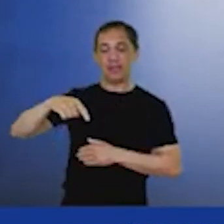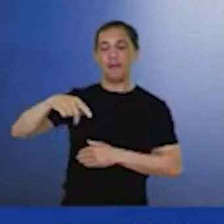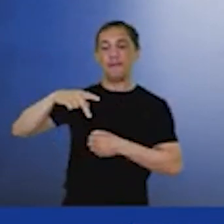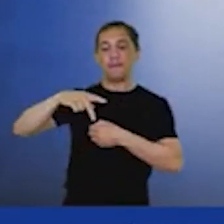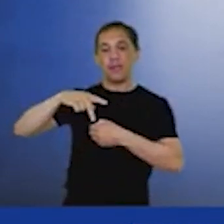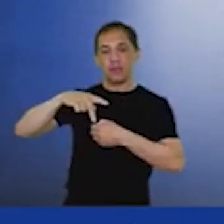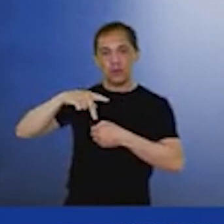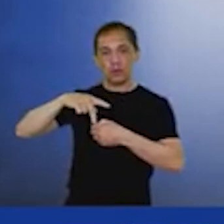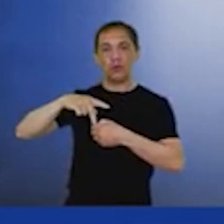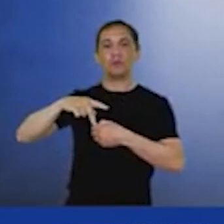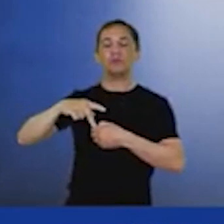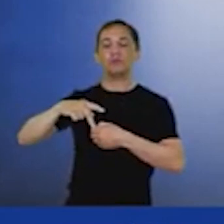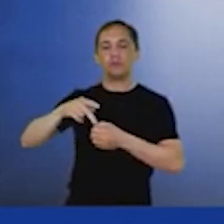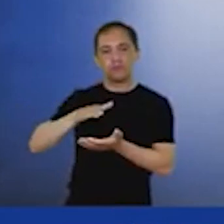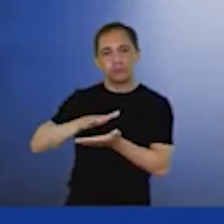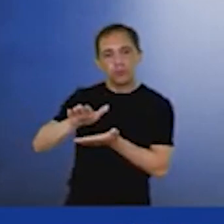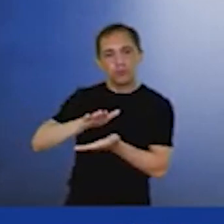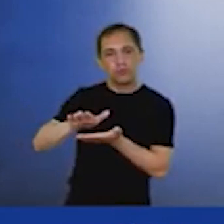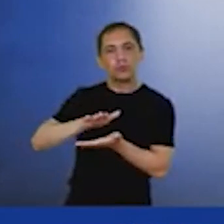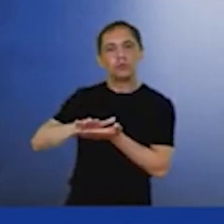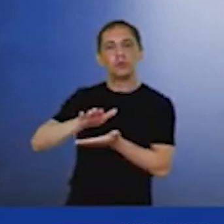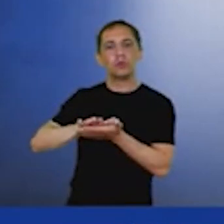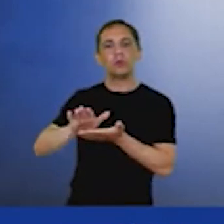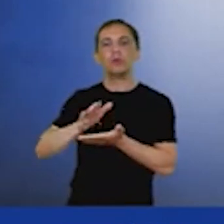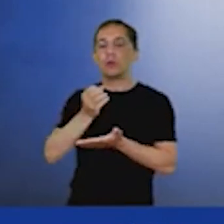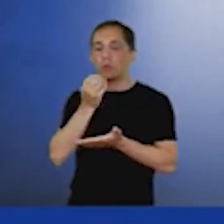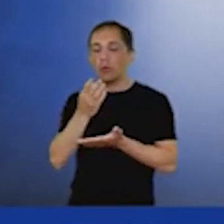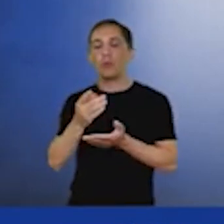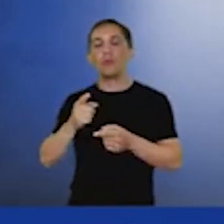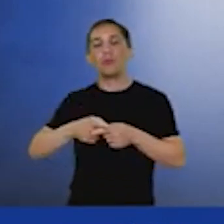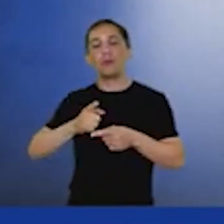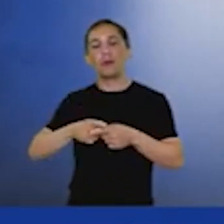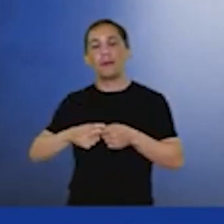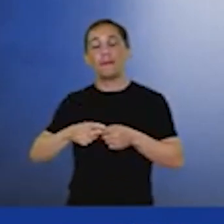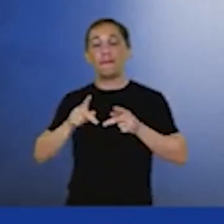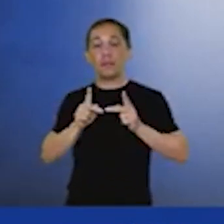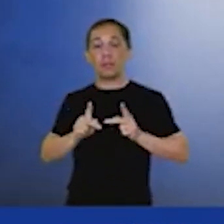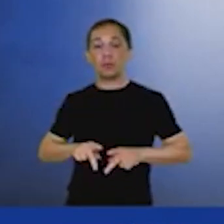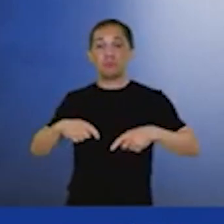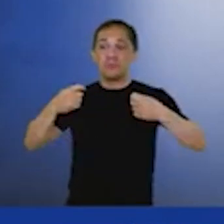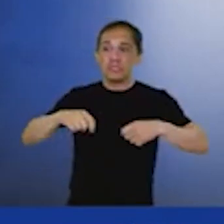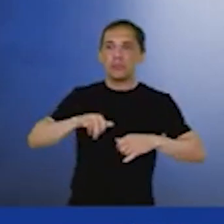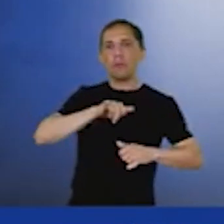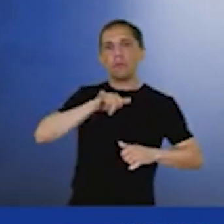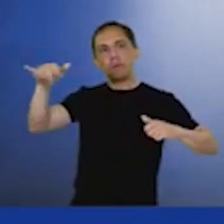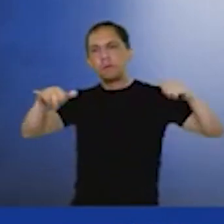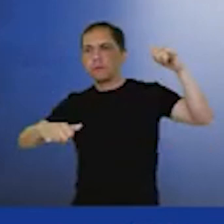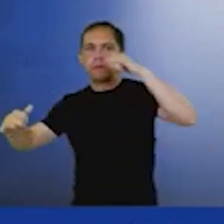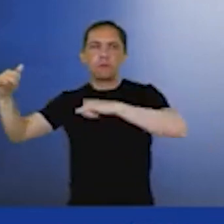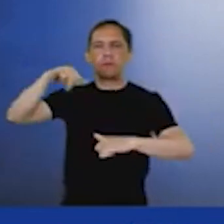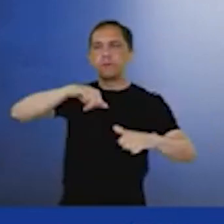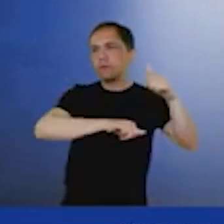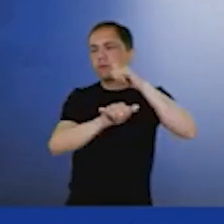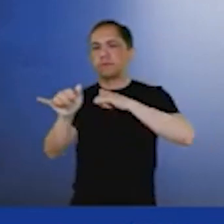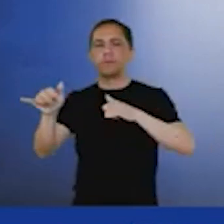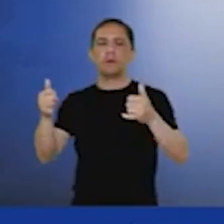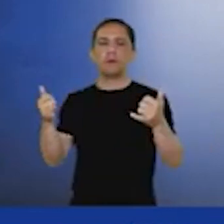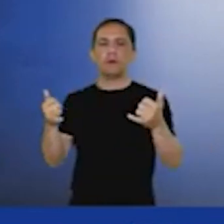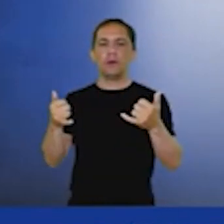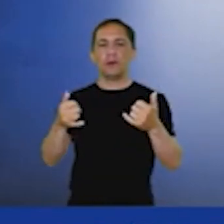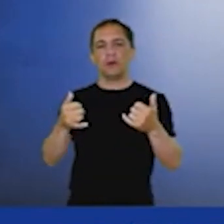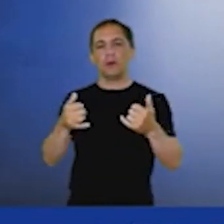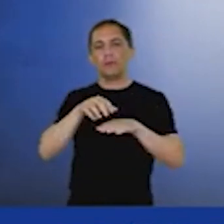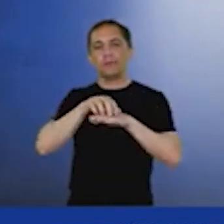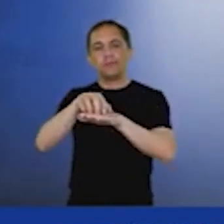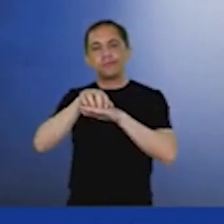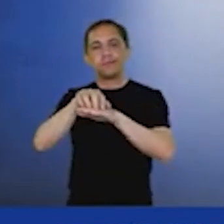esteja lá sendo produzido, porque ele garante que essa demanda, que essas pessoas que precisam voar, por exemplo, para vir aqui na conferência, vão demandar um